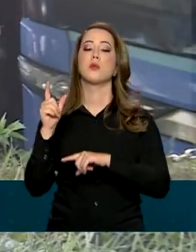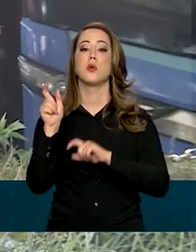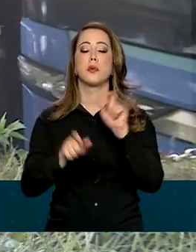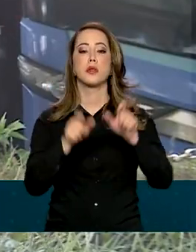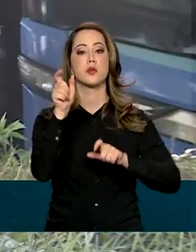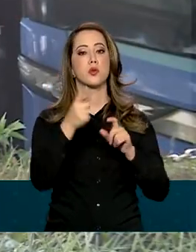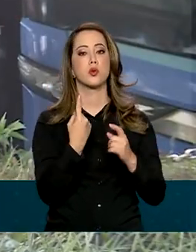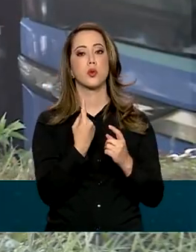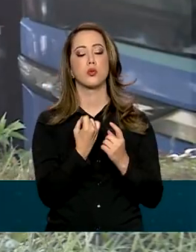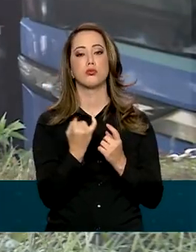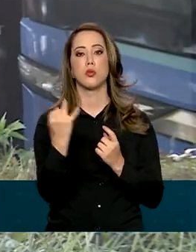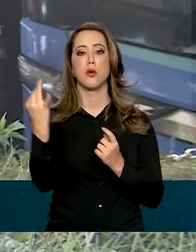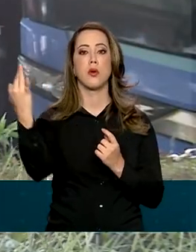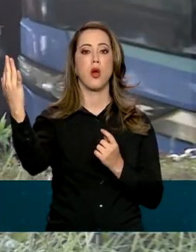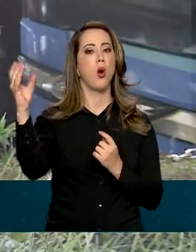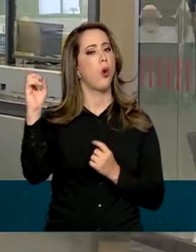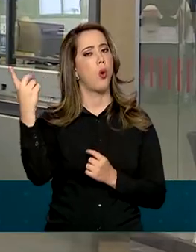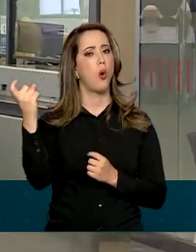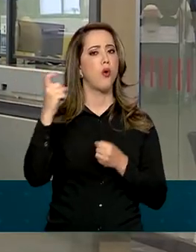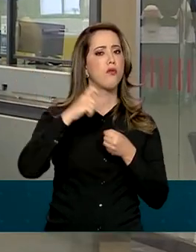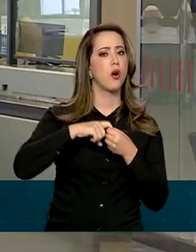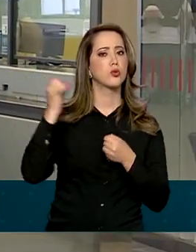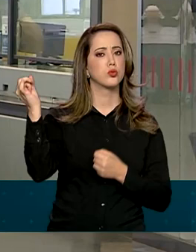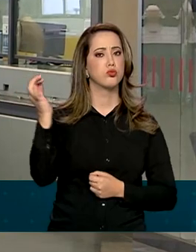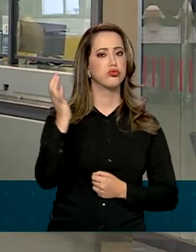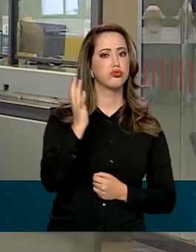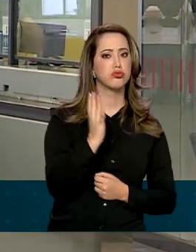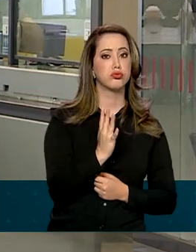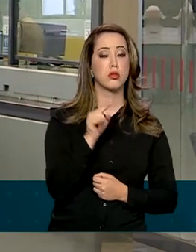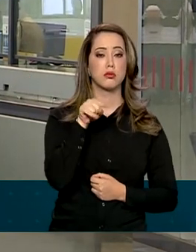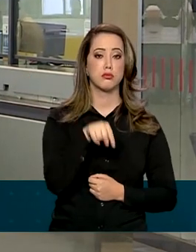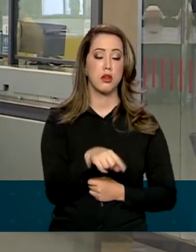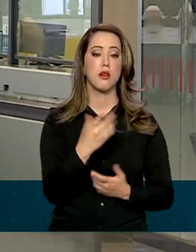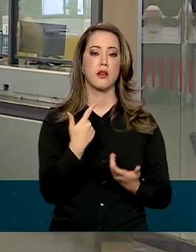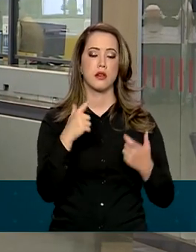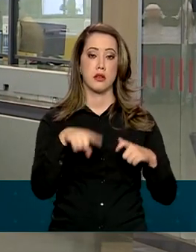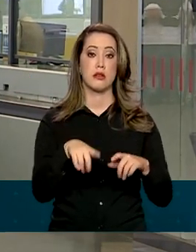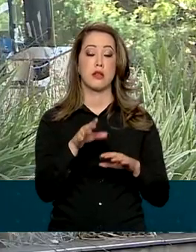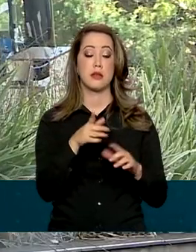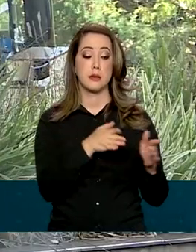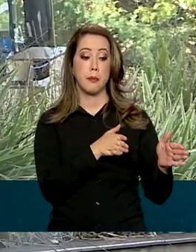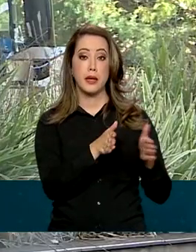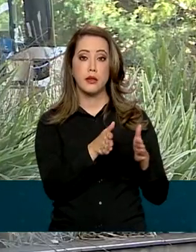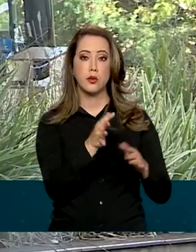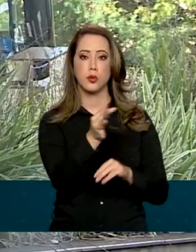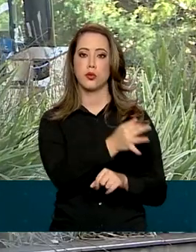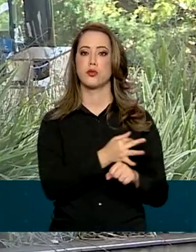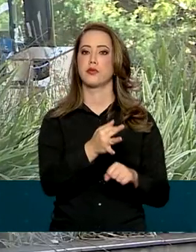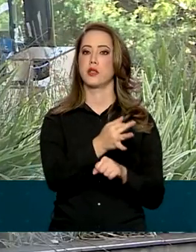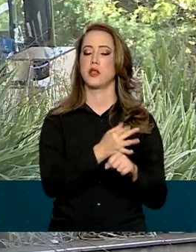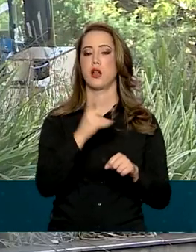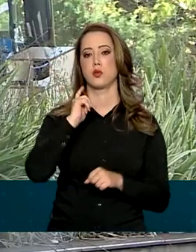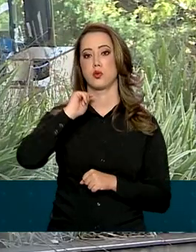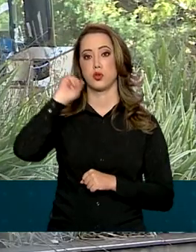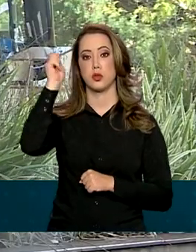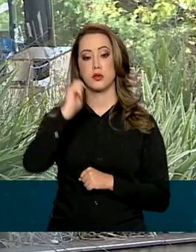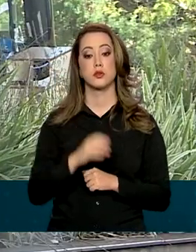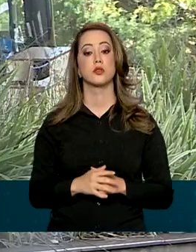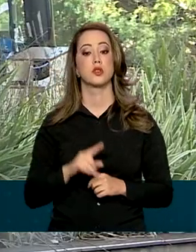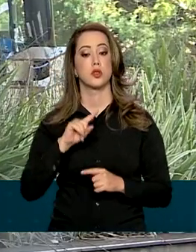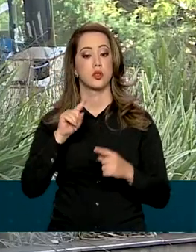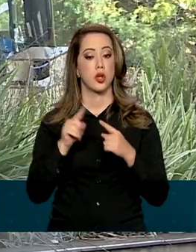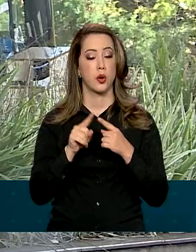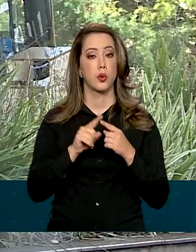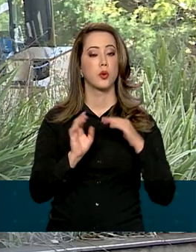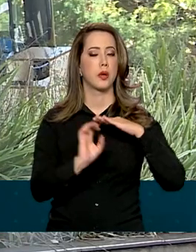embarquem e desembarquem na rodoviária interestadual neste feriado de Tiradentes. De acordo com o consórcio Novo Terminal,